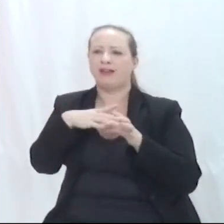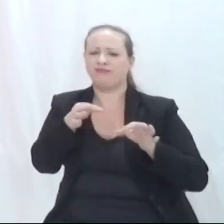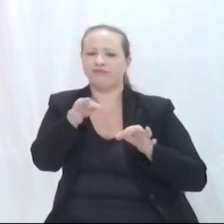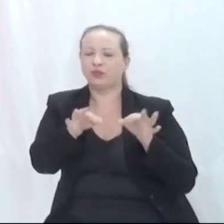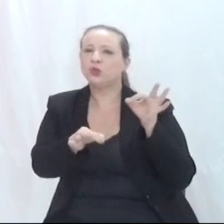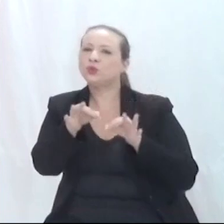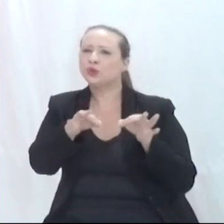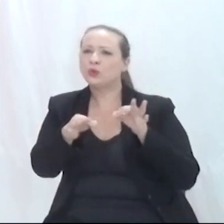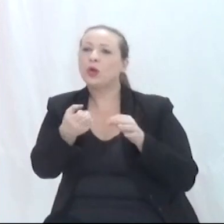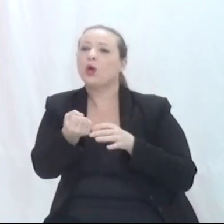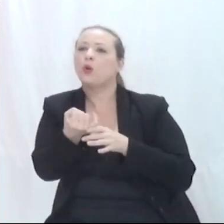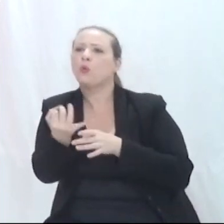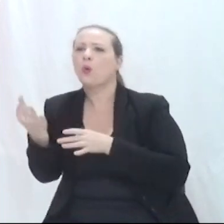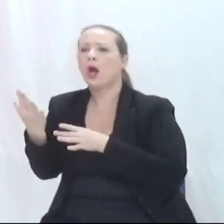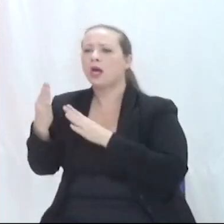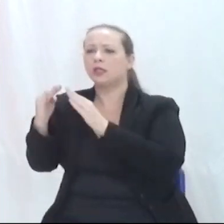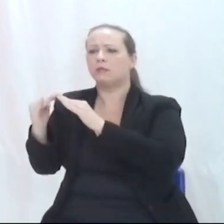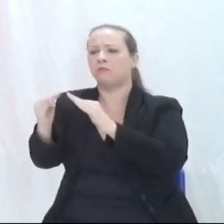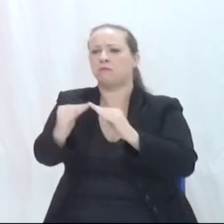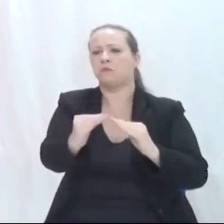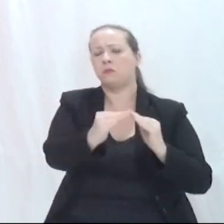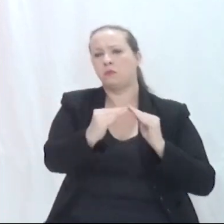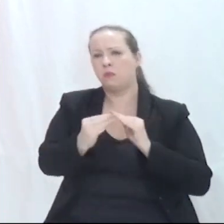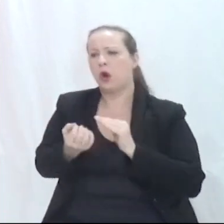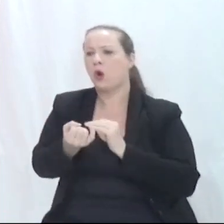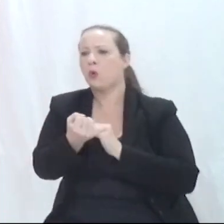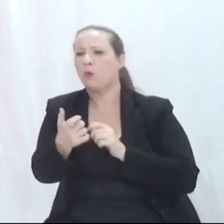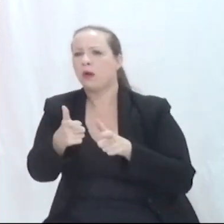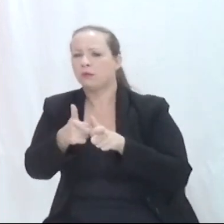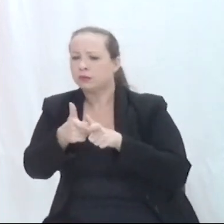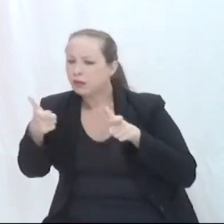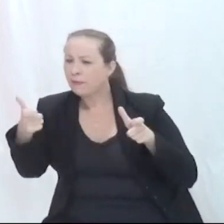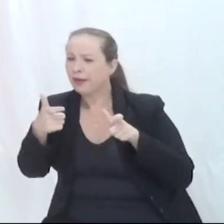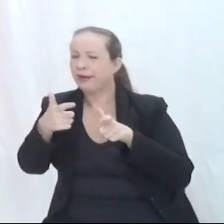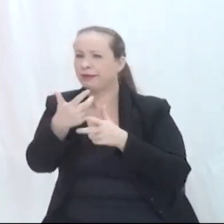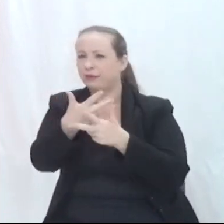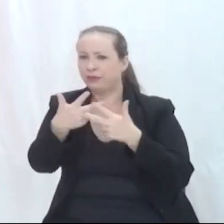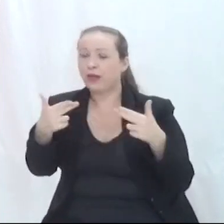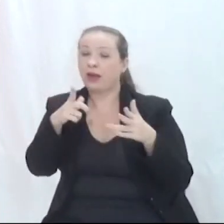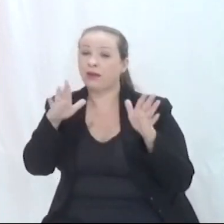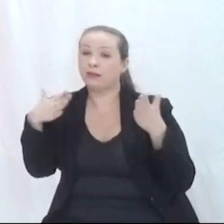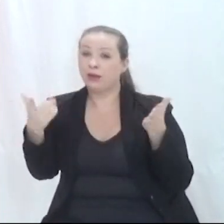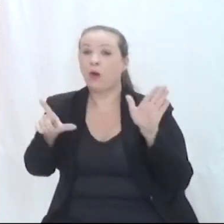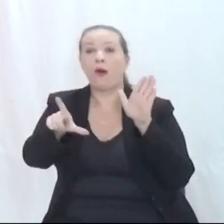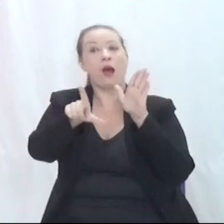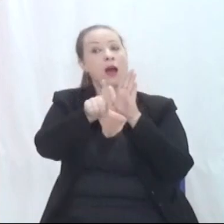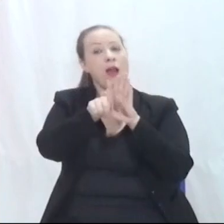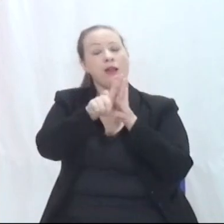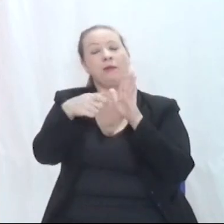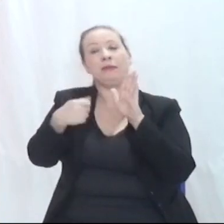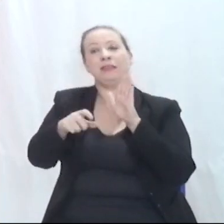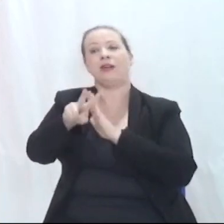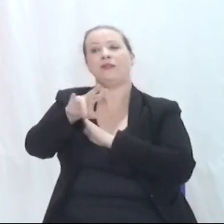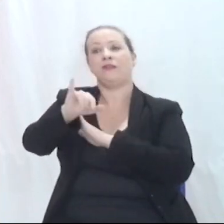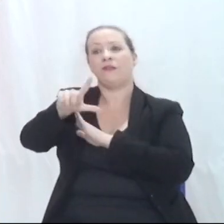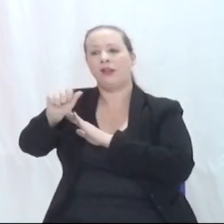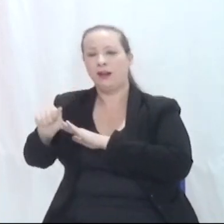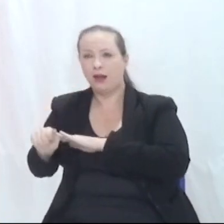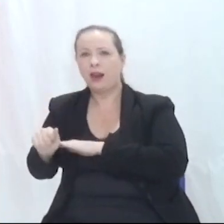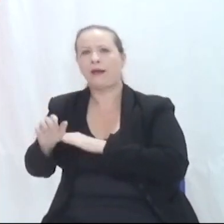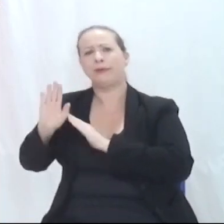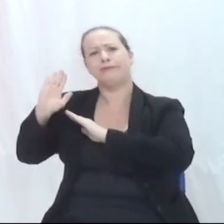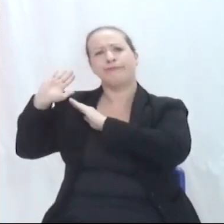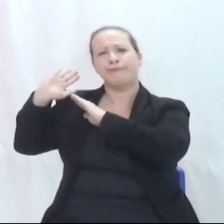tantos moradores, de tamanho de localidade, que se chamava Vila e Vile, e na lei então ficou Vila São Domingos. O tempo